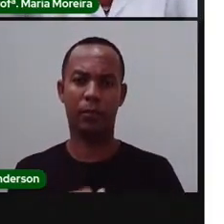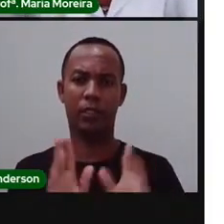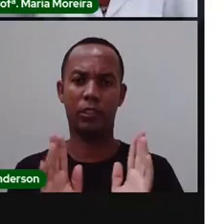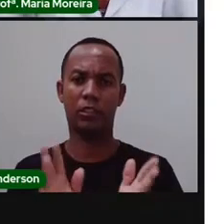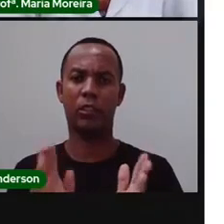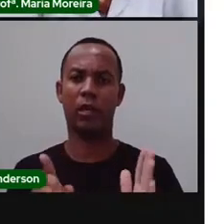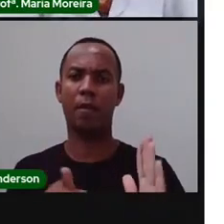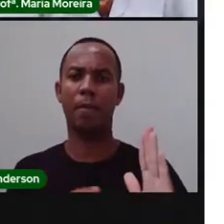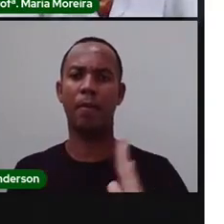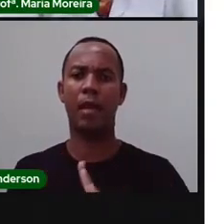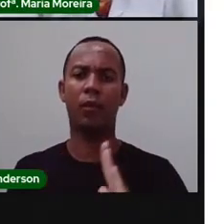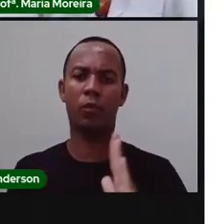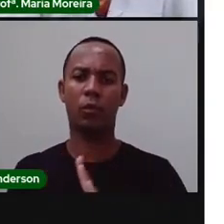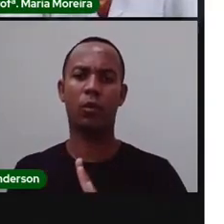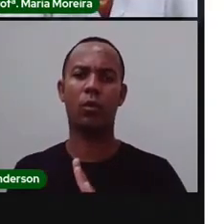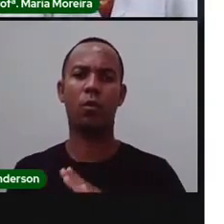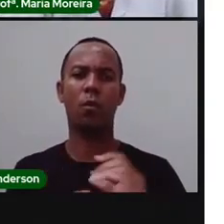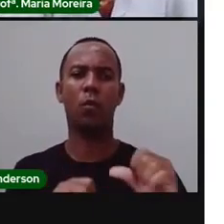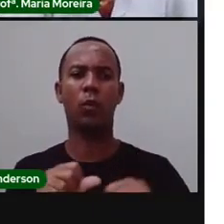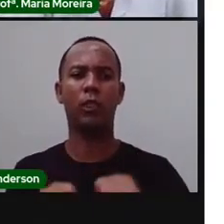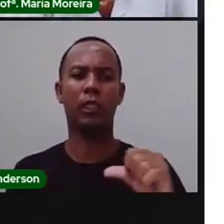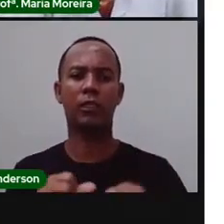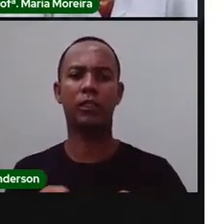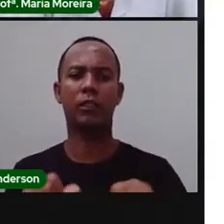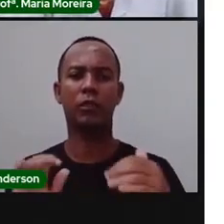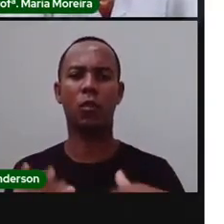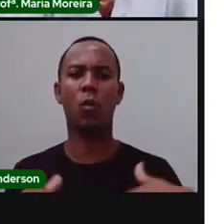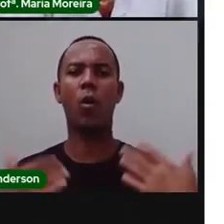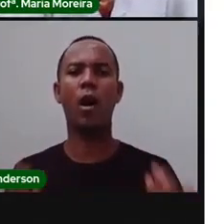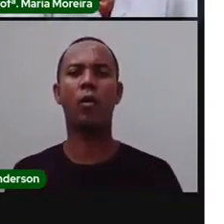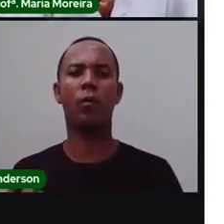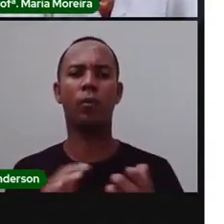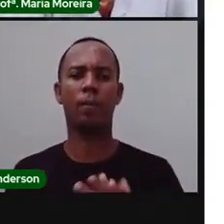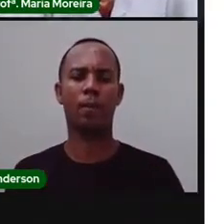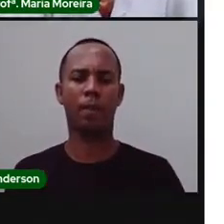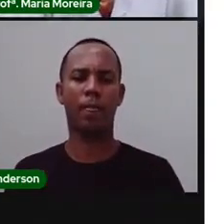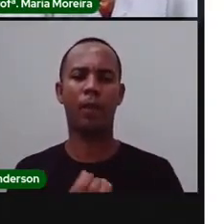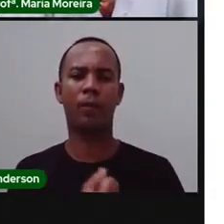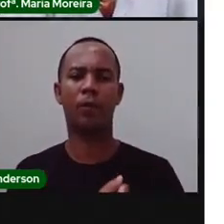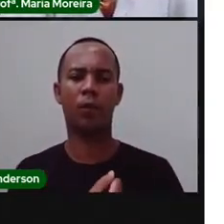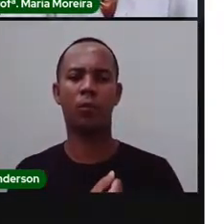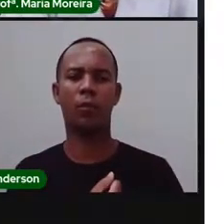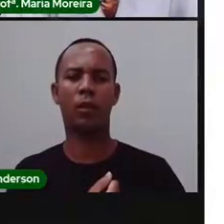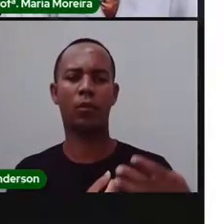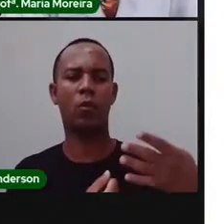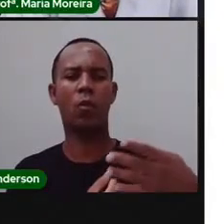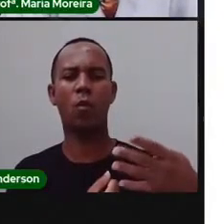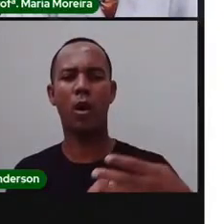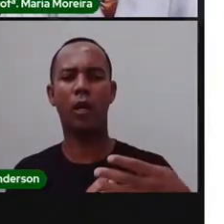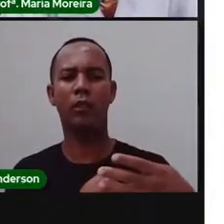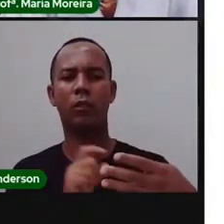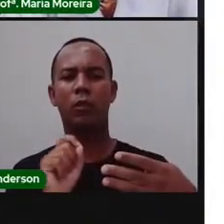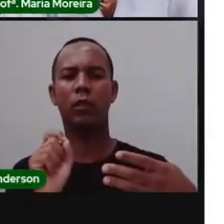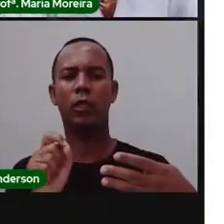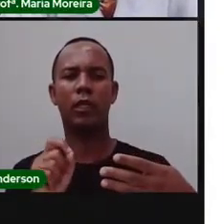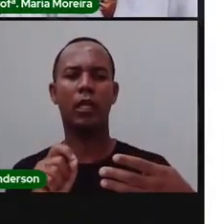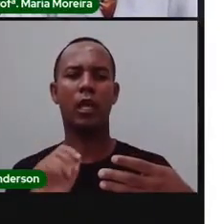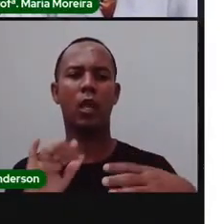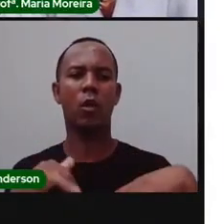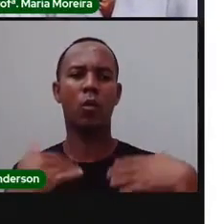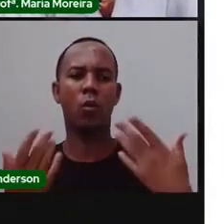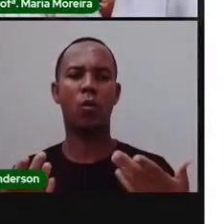Quais seriam Essas mudanças Questão quatro Qual o nome Do prédio histórico Que permanece Na